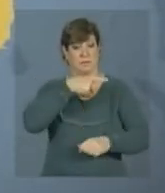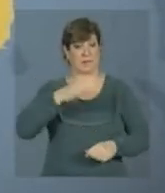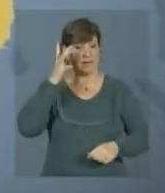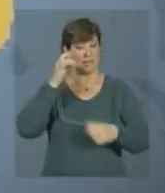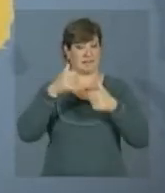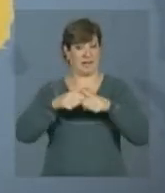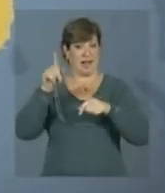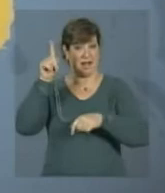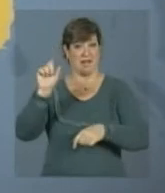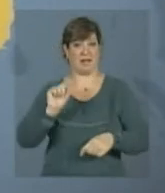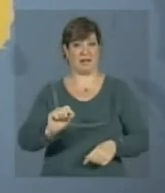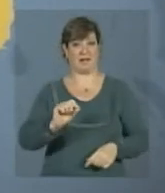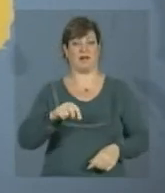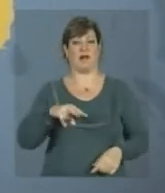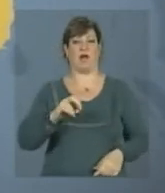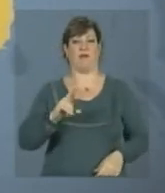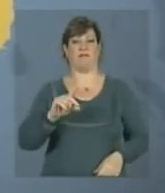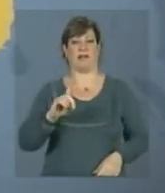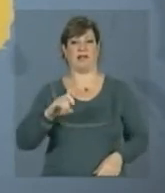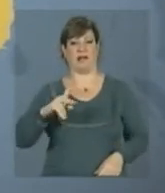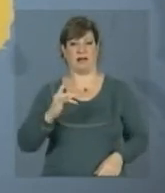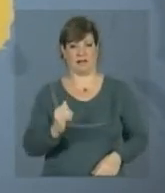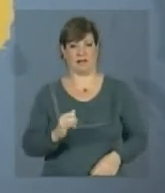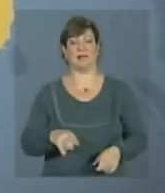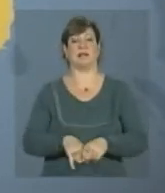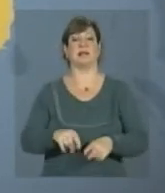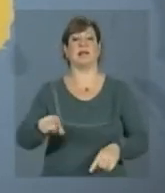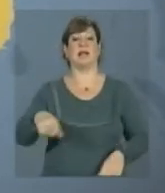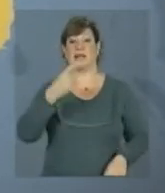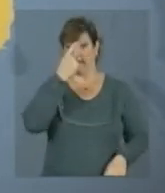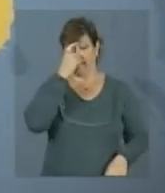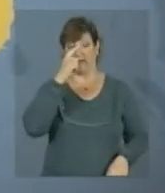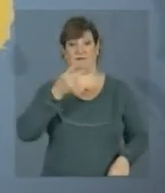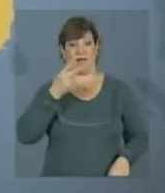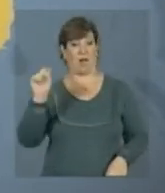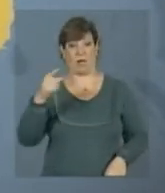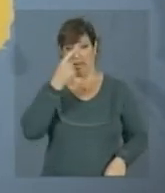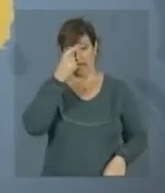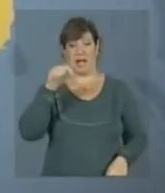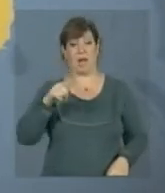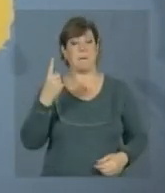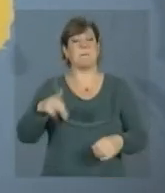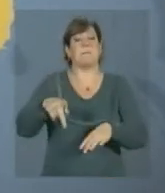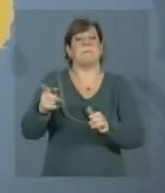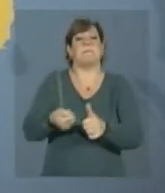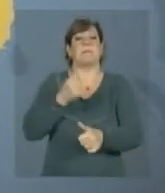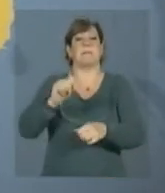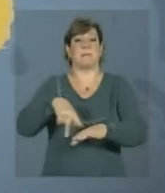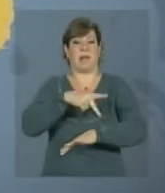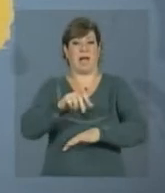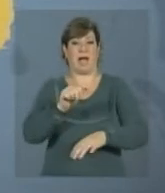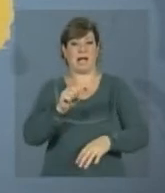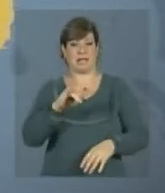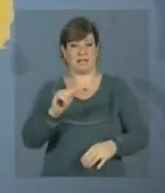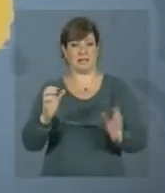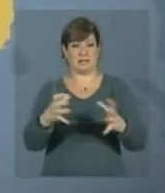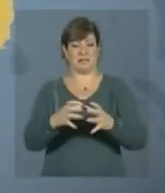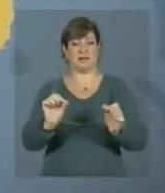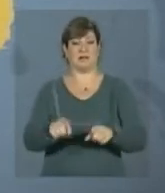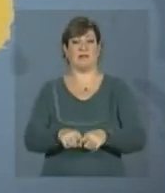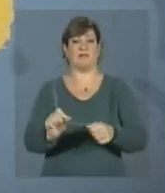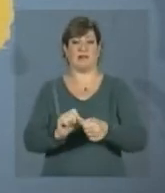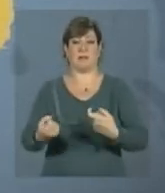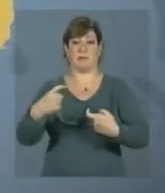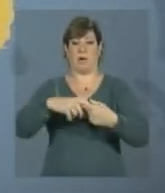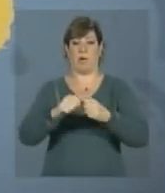Rousseff nesta viagem à Nova Delhi, disse que a Índia é o primeiro país asiático a firmar parceria com o programa Ciências Sem